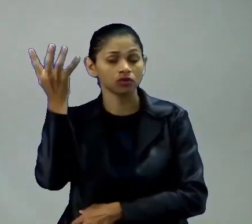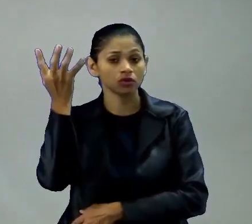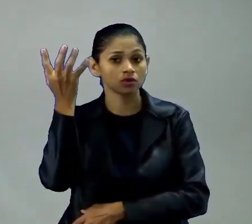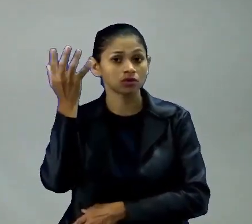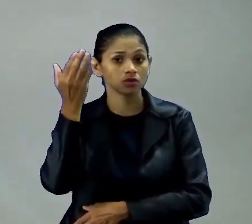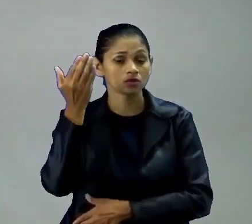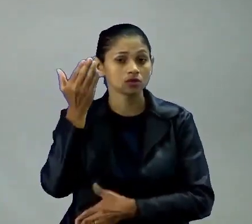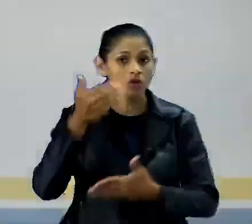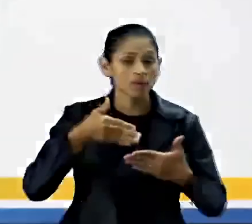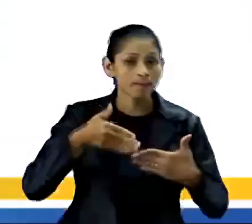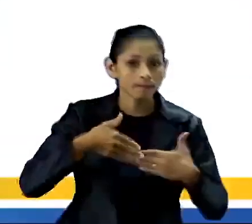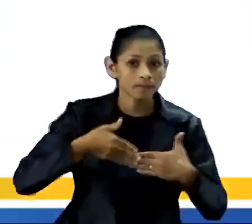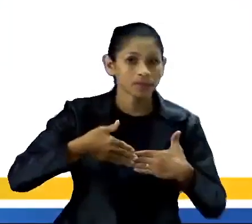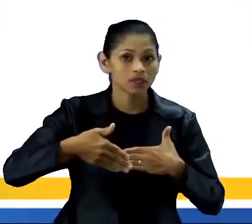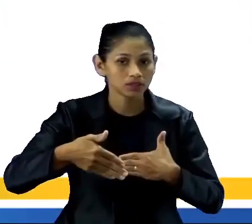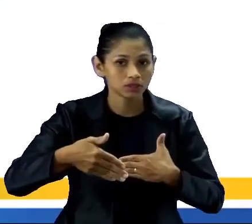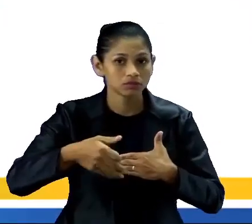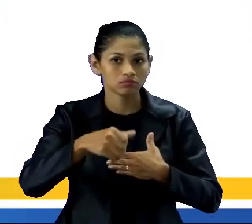2010.